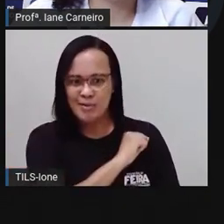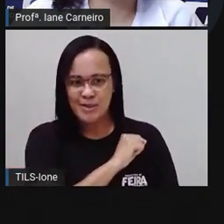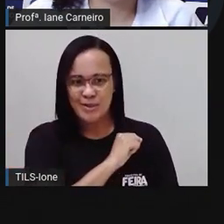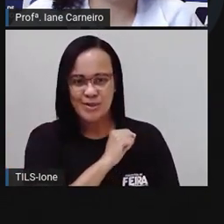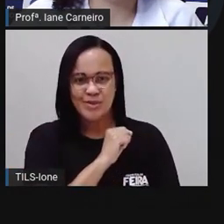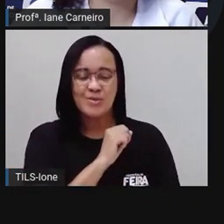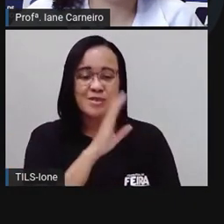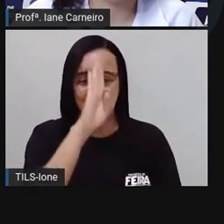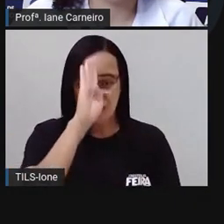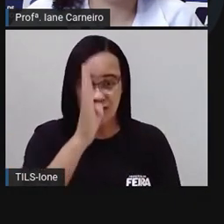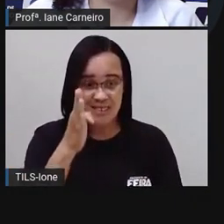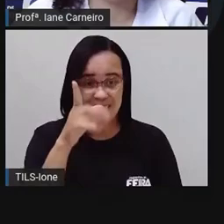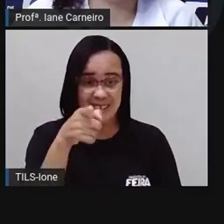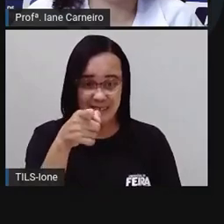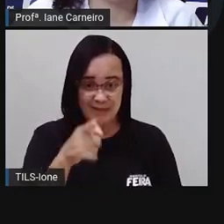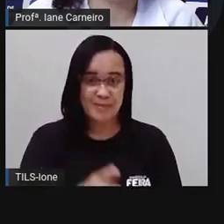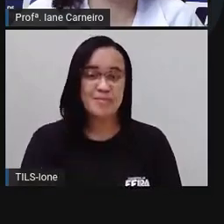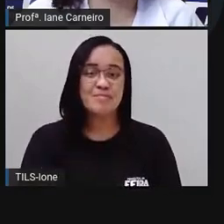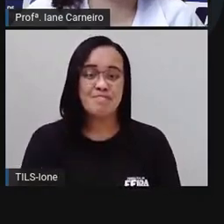direto lá pra escola, ó.